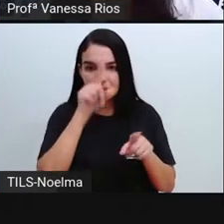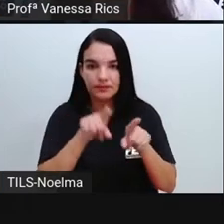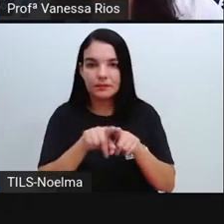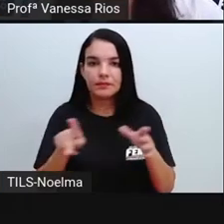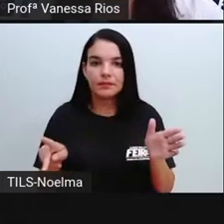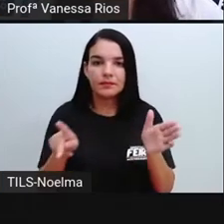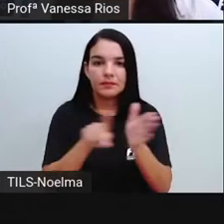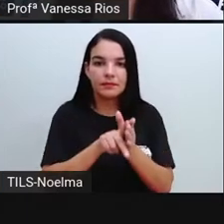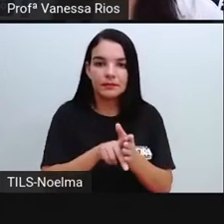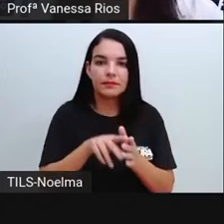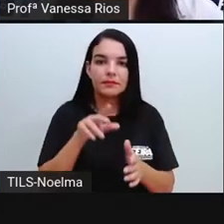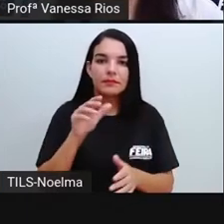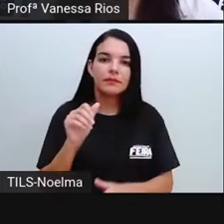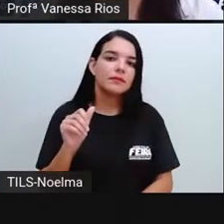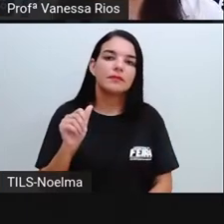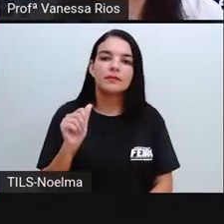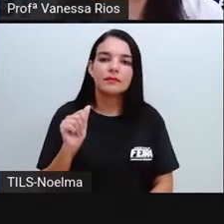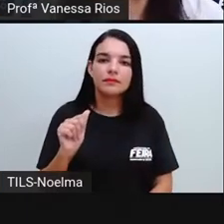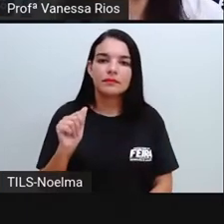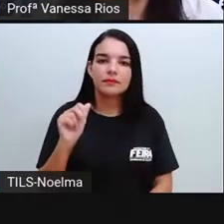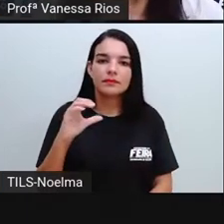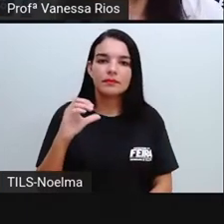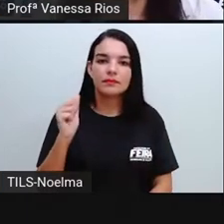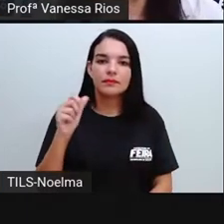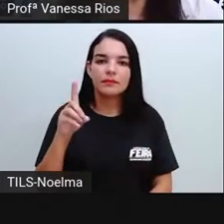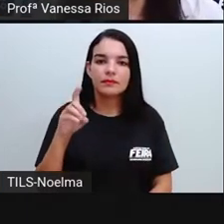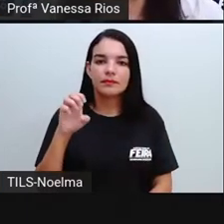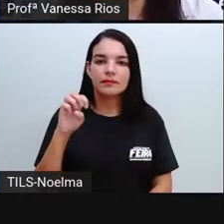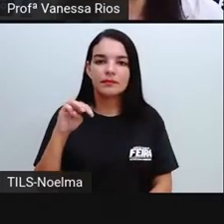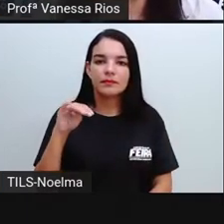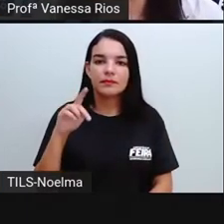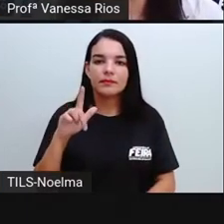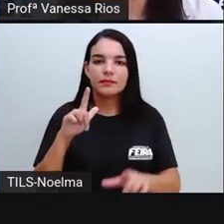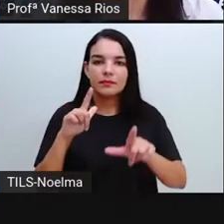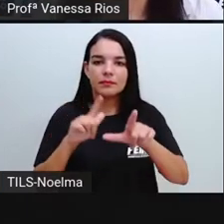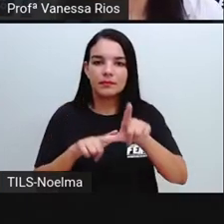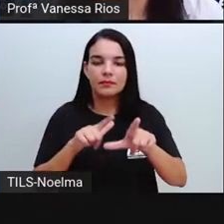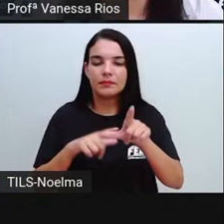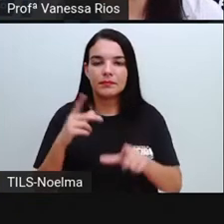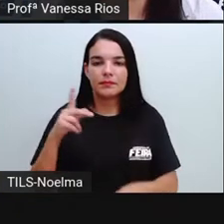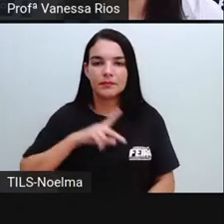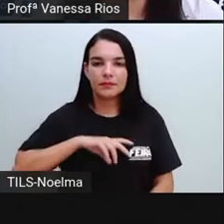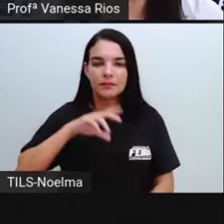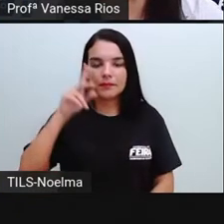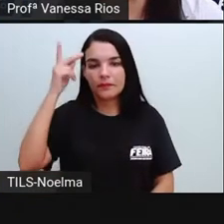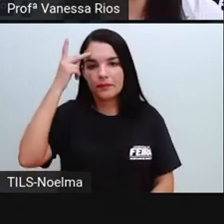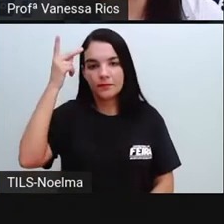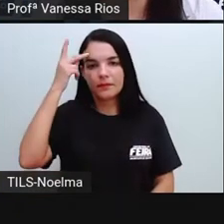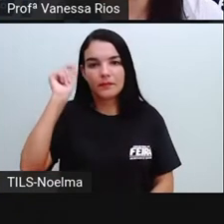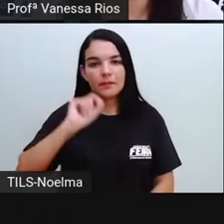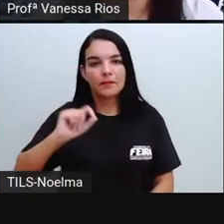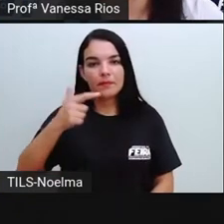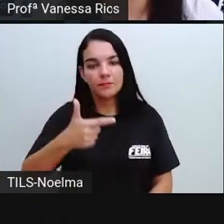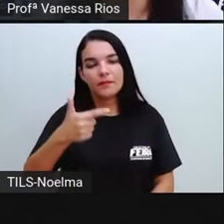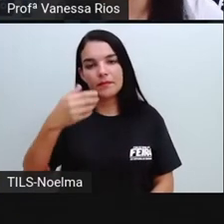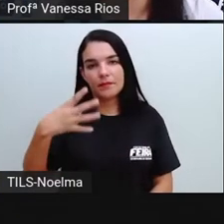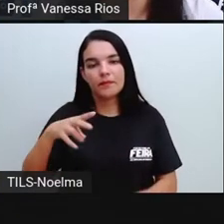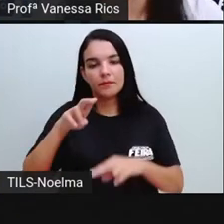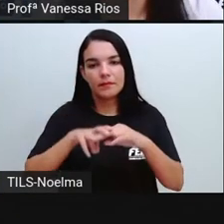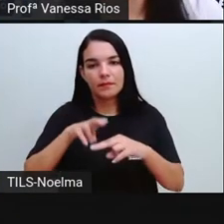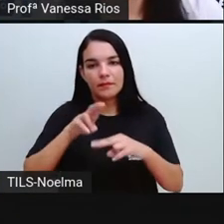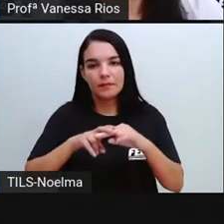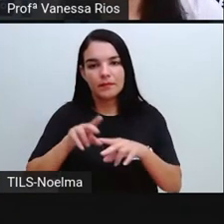Letras, ocupando a cadeira número 24. É o mais famoso e premiado autor brasileiro de